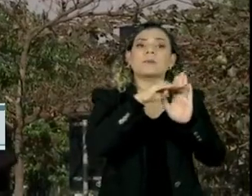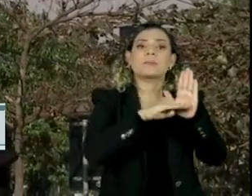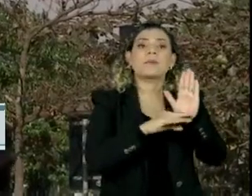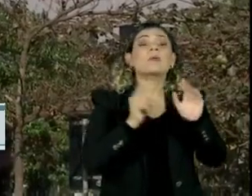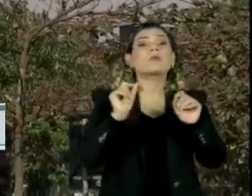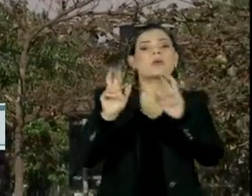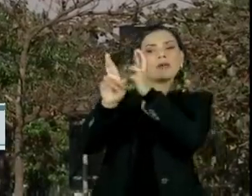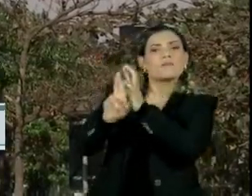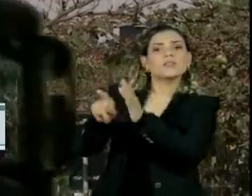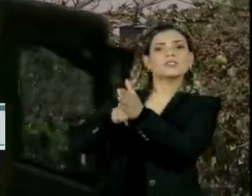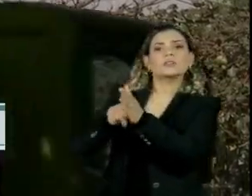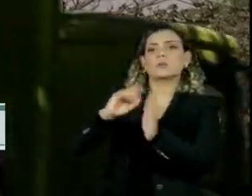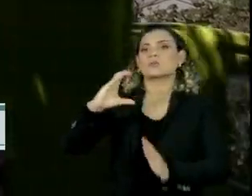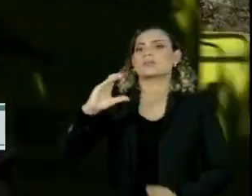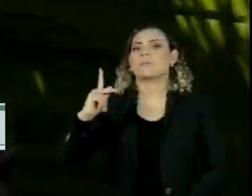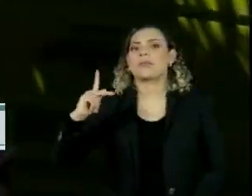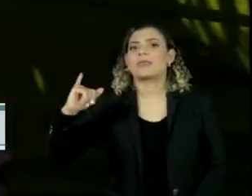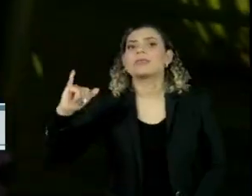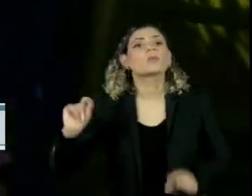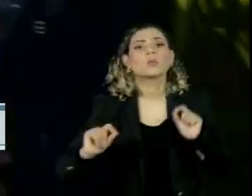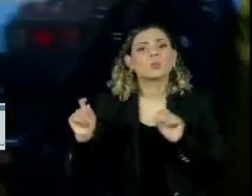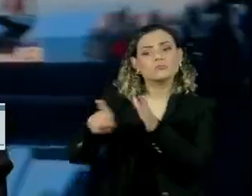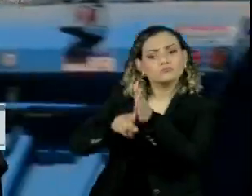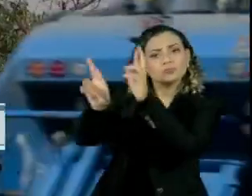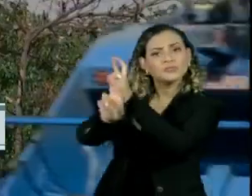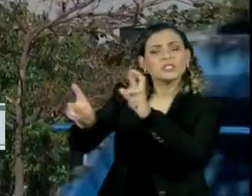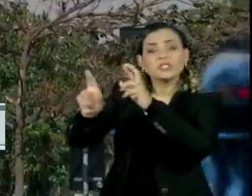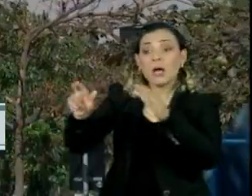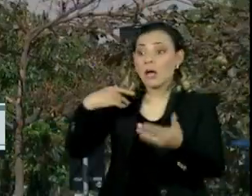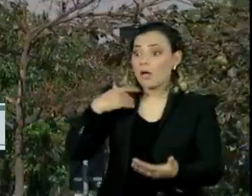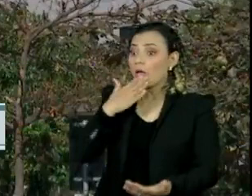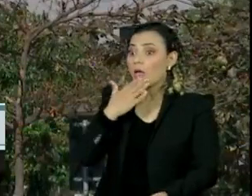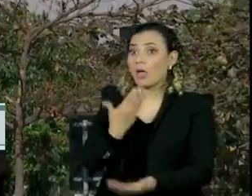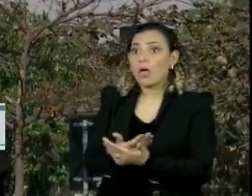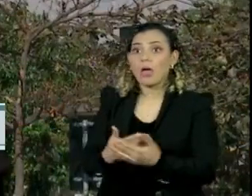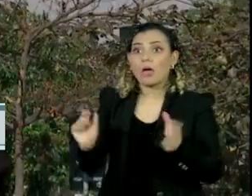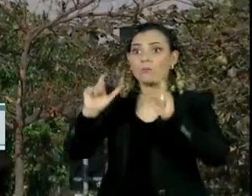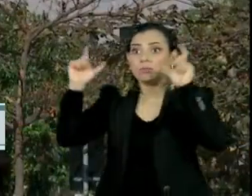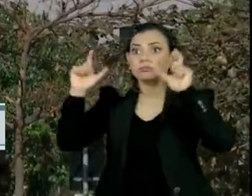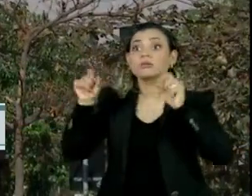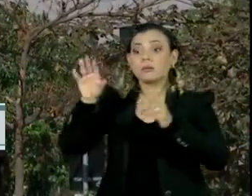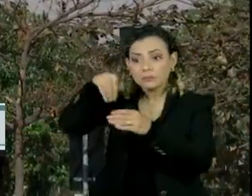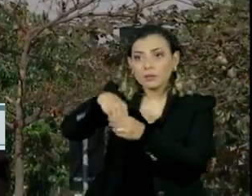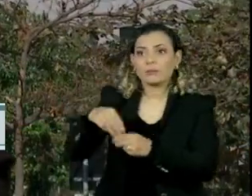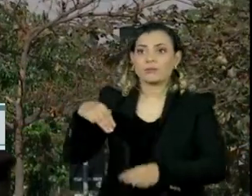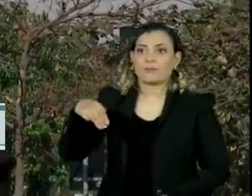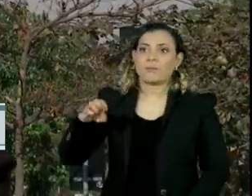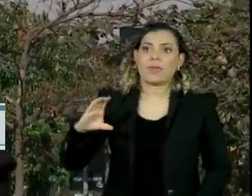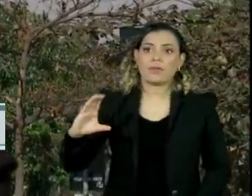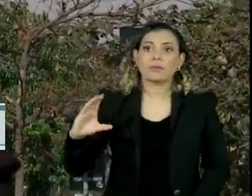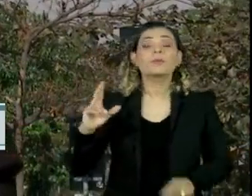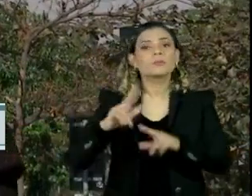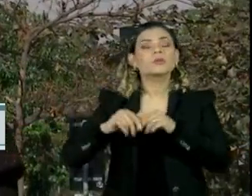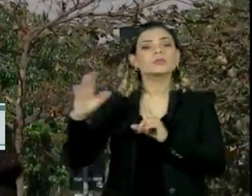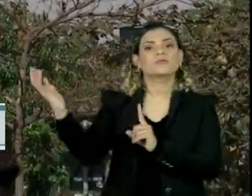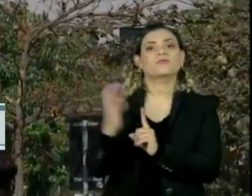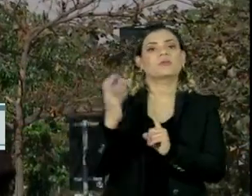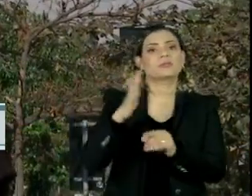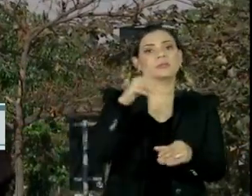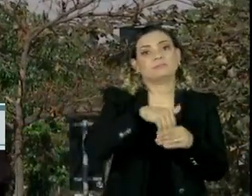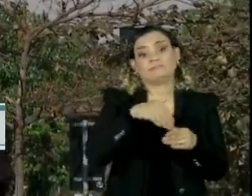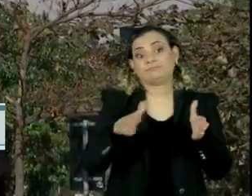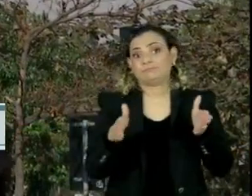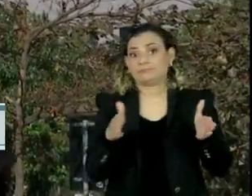CPI que pode investigar esse escândalo no MEC, o que amplificaria os efeitos eleitorais do